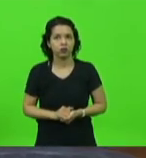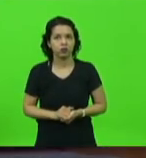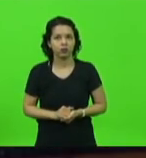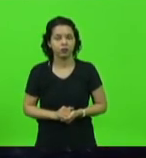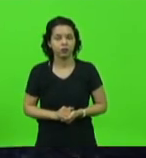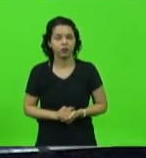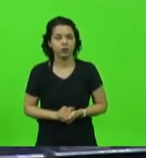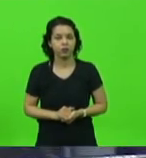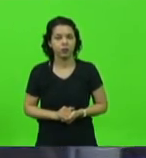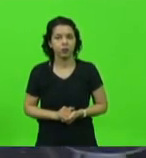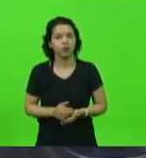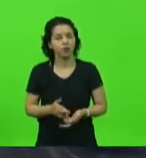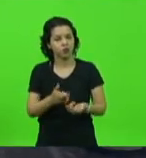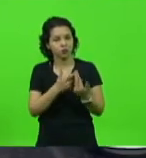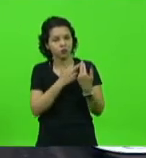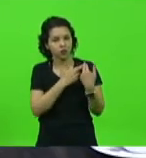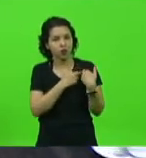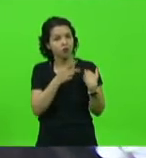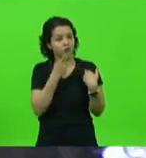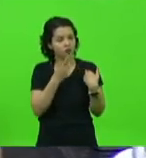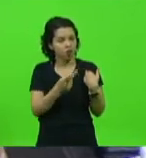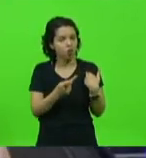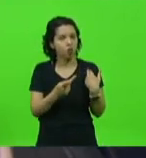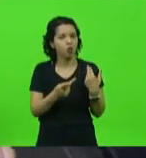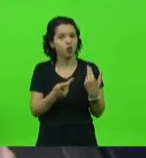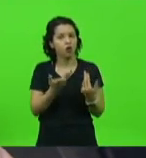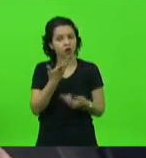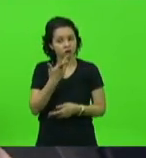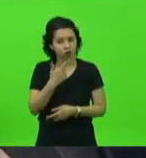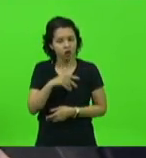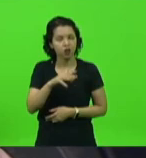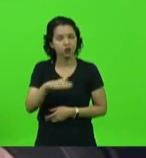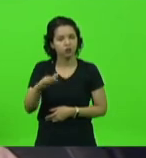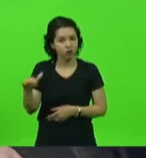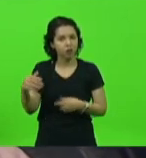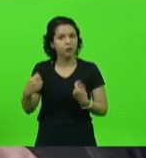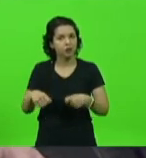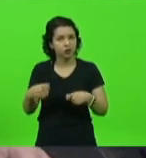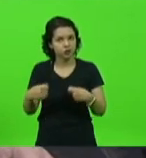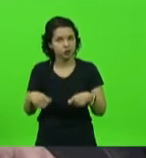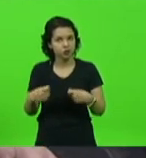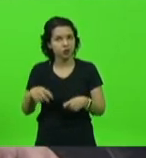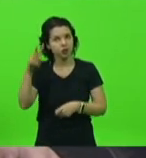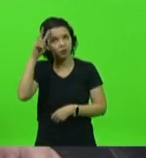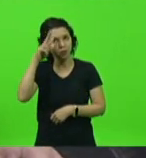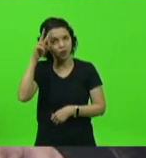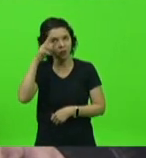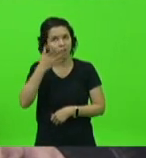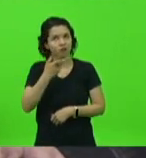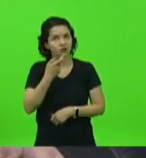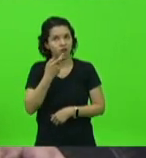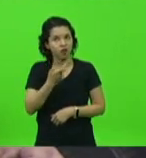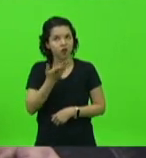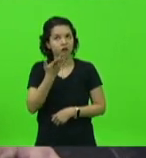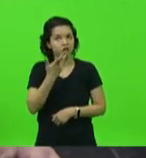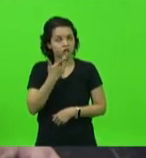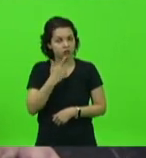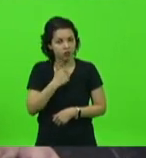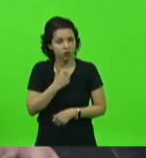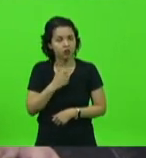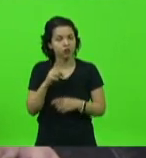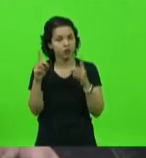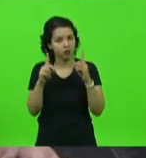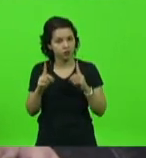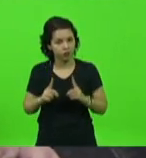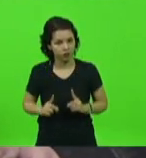quando o senhor falou várias vezes de criança, vale salientar e vale relembrar que nós estamos falando de crianças portadoras de